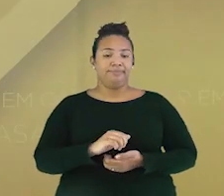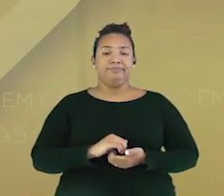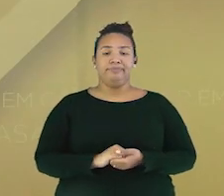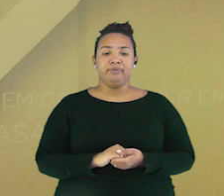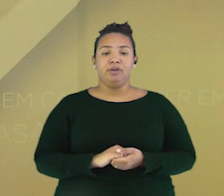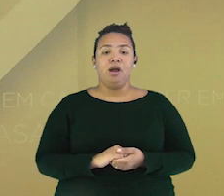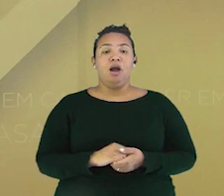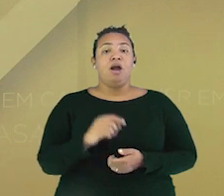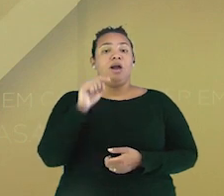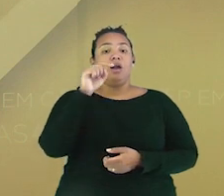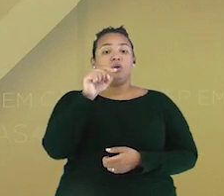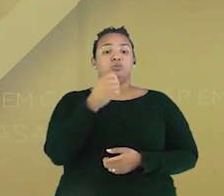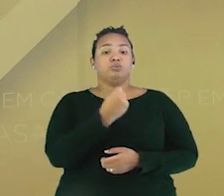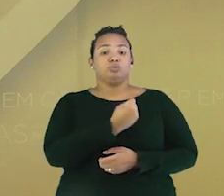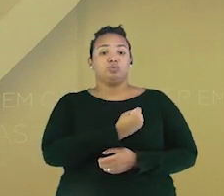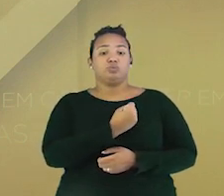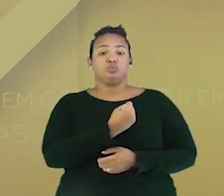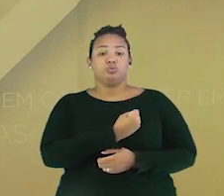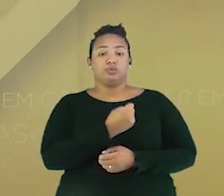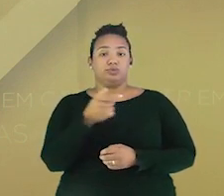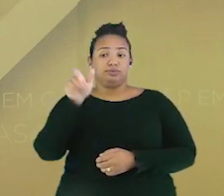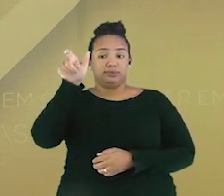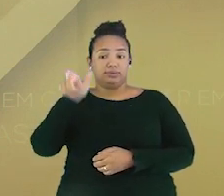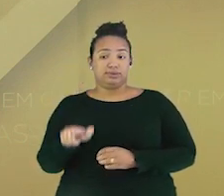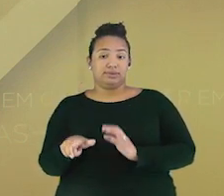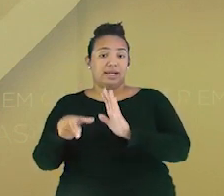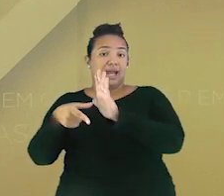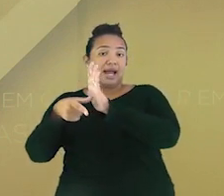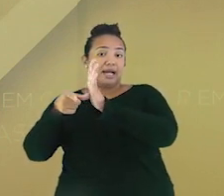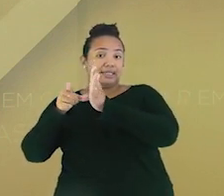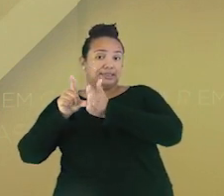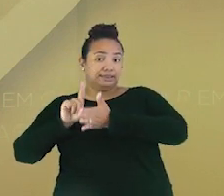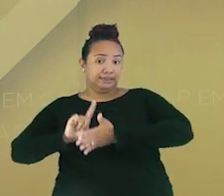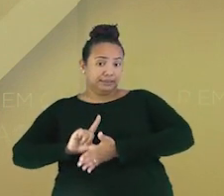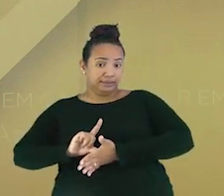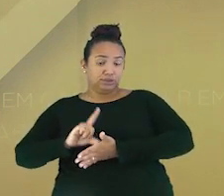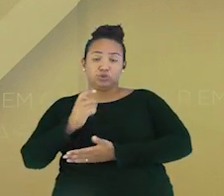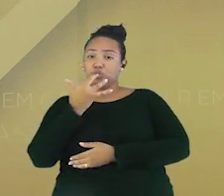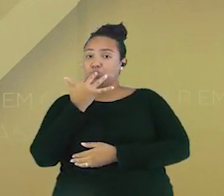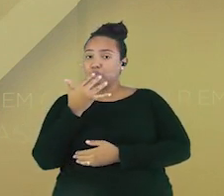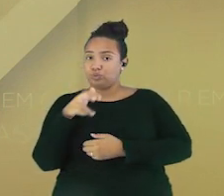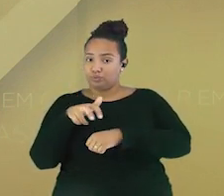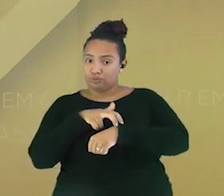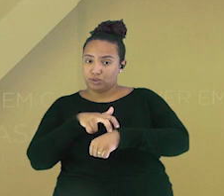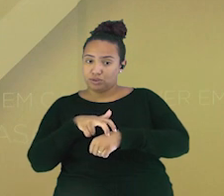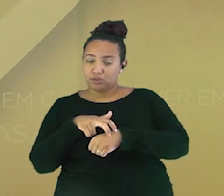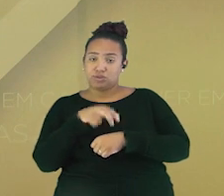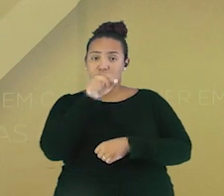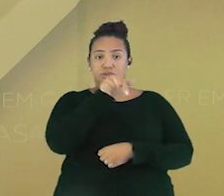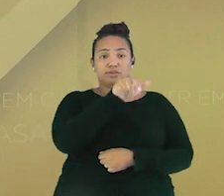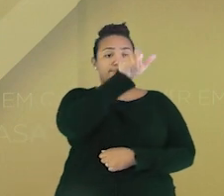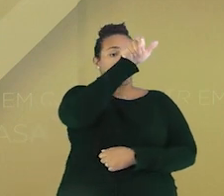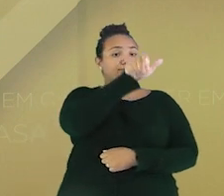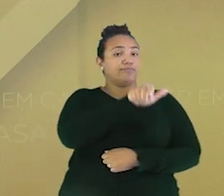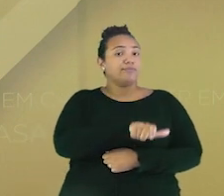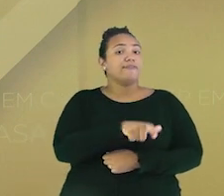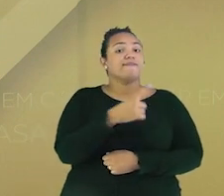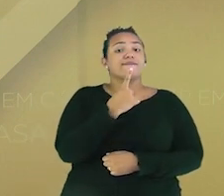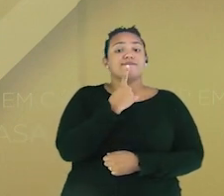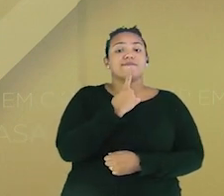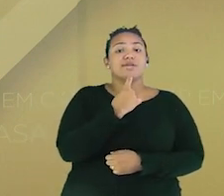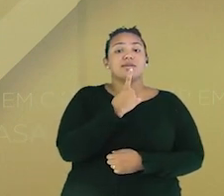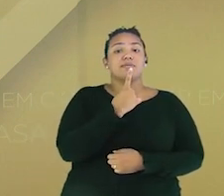números que vão ficar aqui nessa coluna de antecessores, a coluna verde, e quais vão ficar nessa outra coluna aqui de